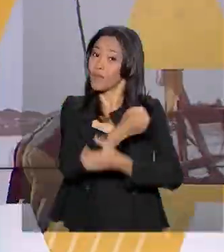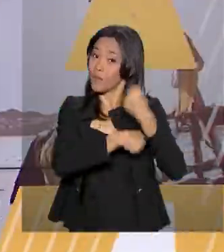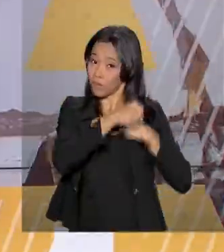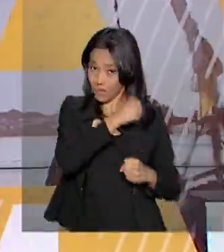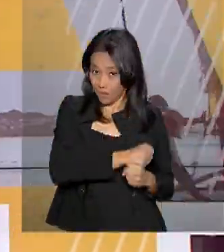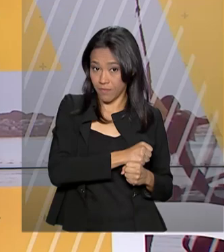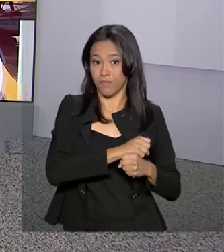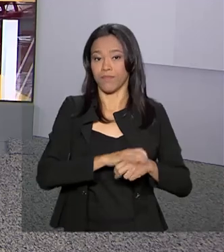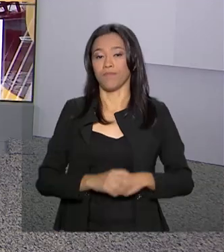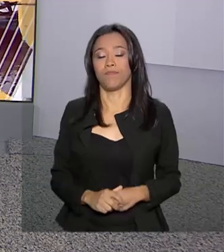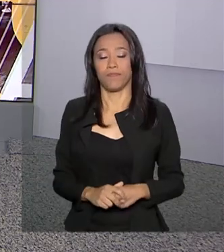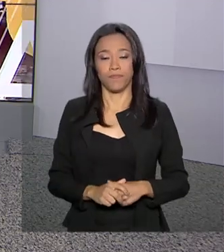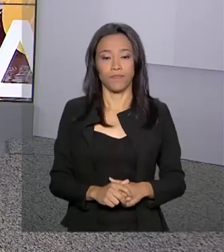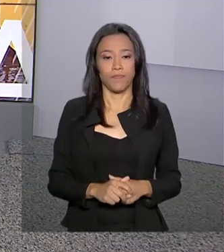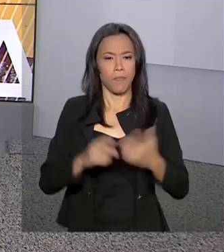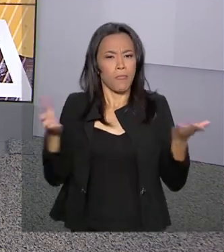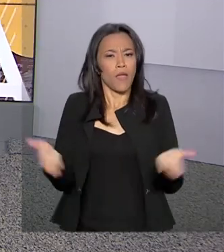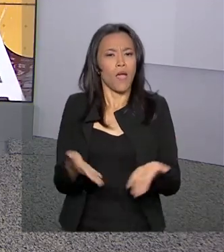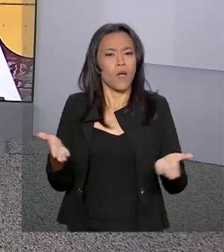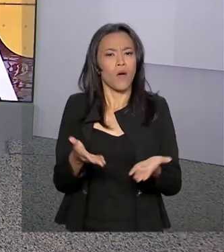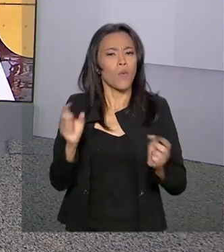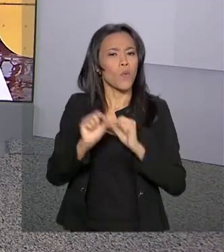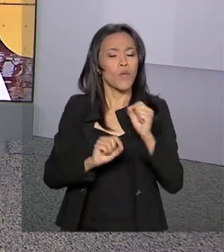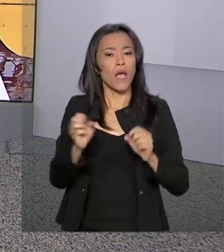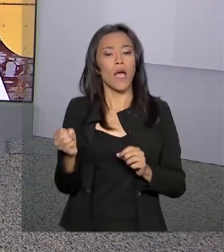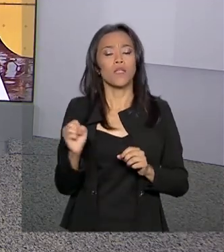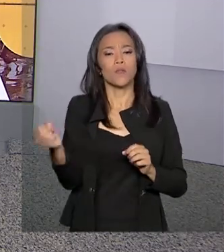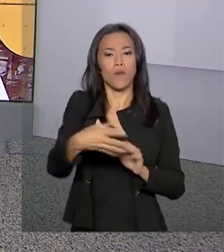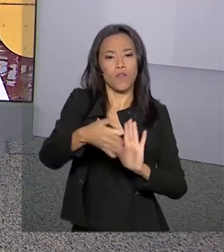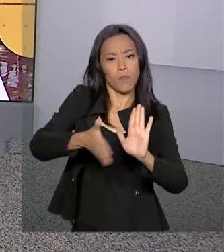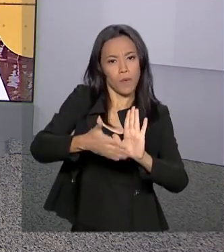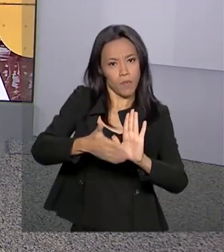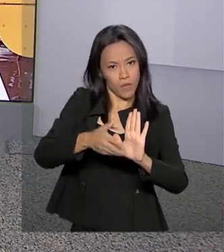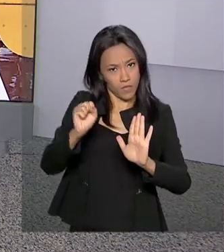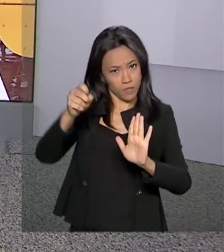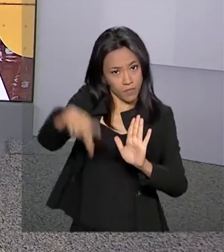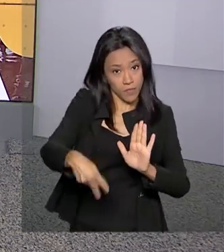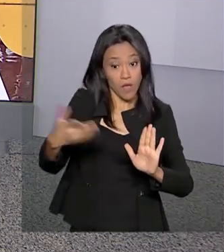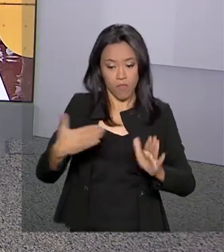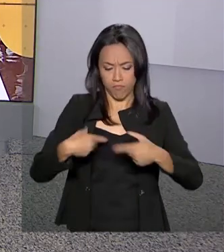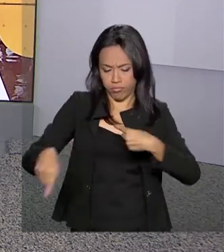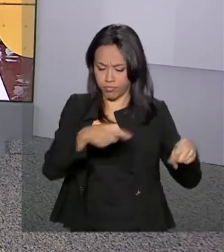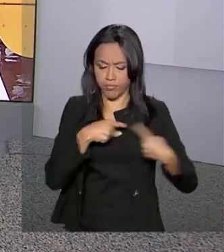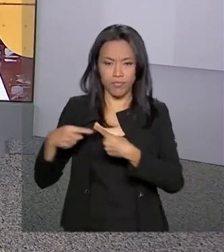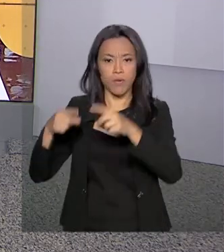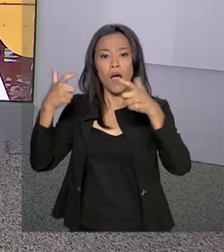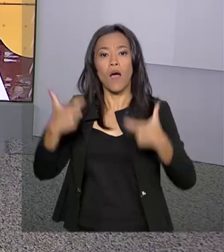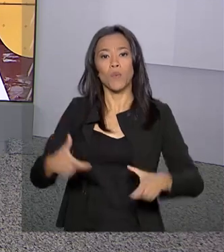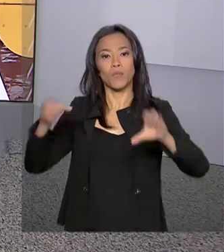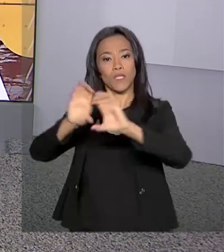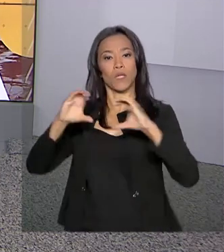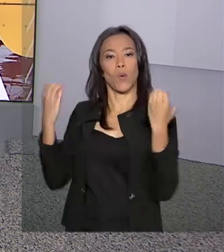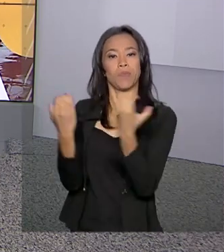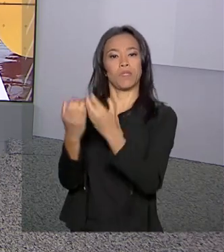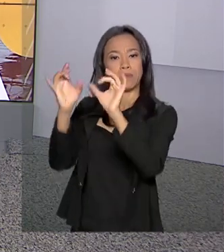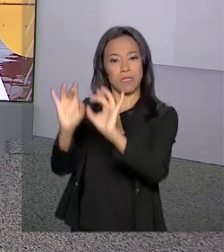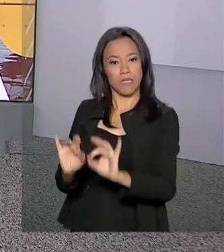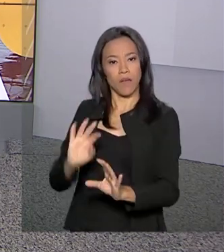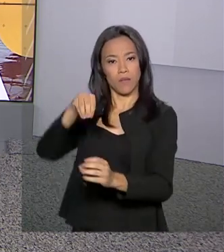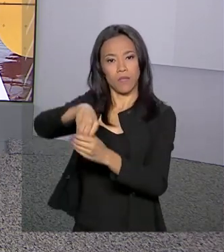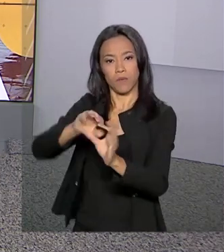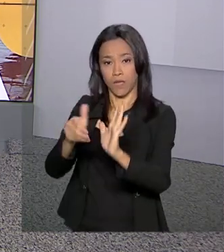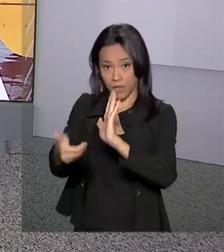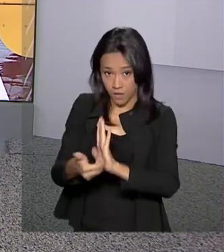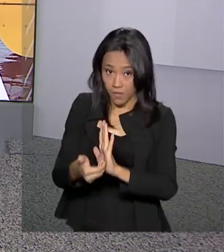de 2018. Agora, a Previdência, a nova proposta, entra na fase de debates na Comissão Especial da Câmara. Assunto para a nossa